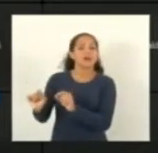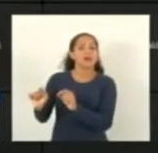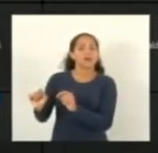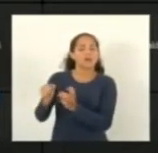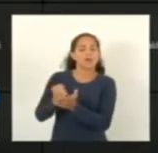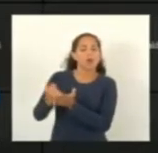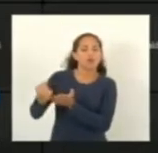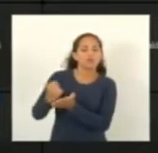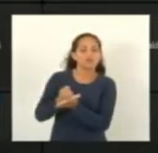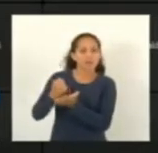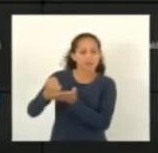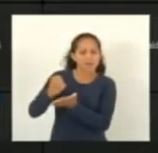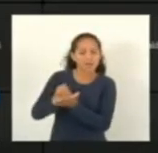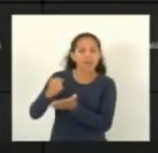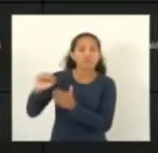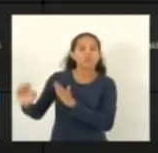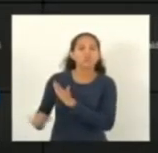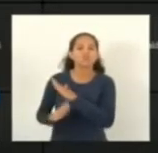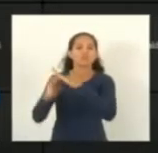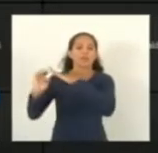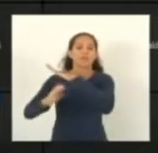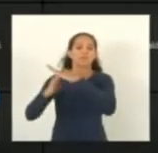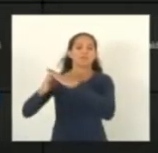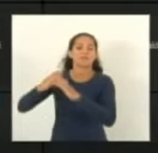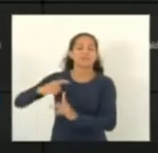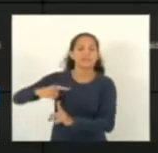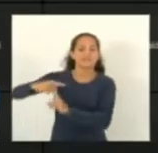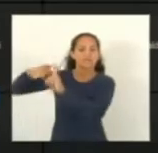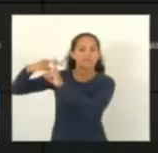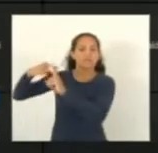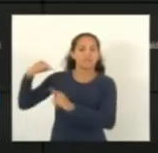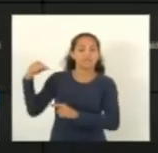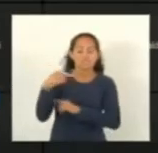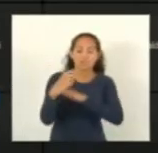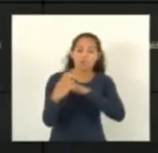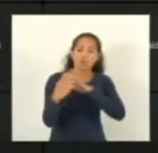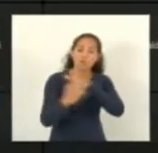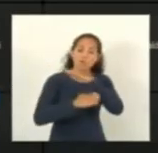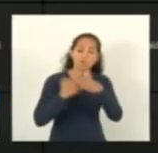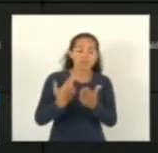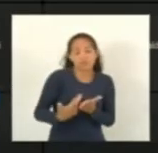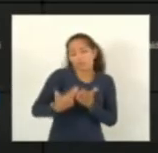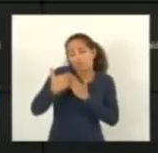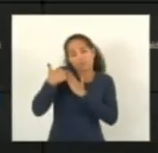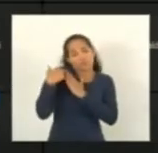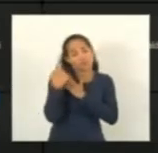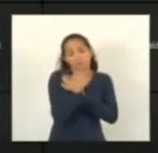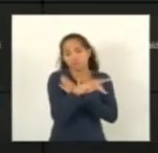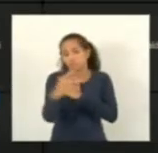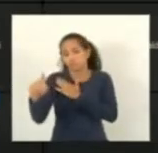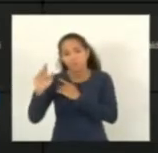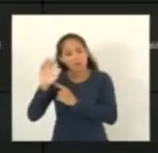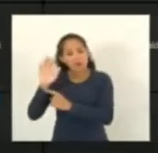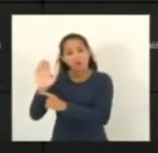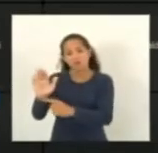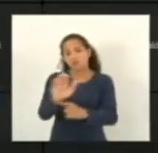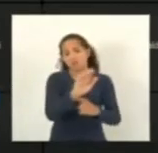contratos muito grandes para essas empresas e nada mais justo do que elas cumprirem com as suas obrigações e ajudarem também